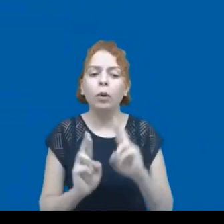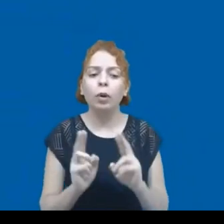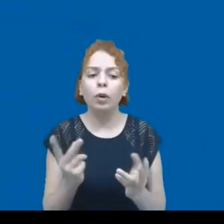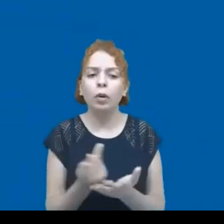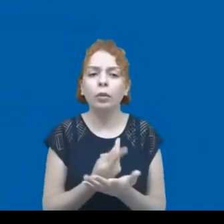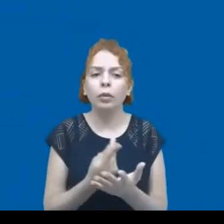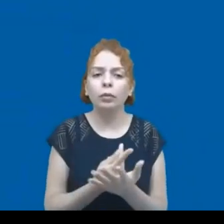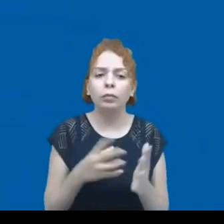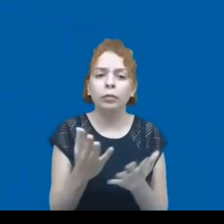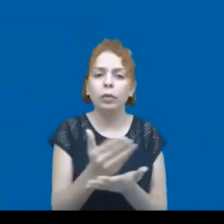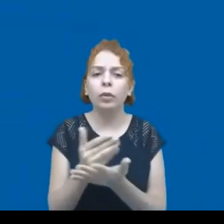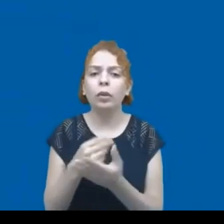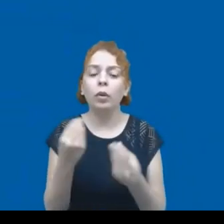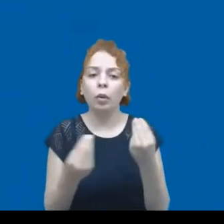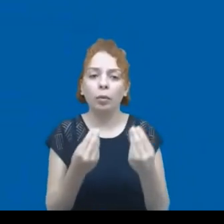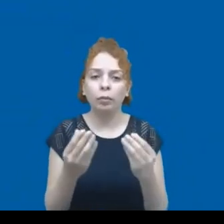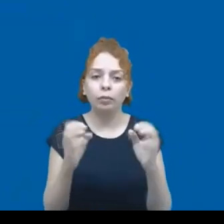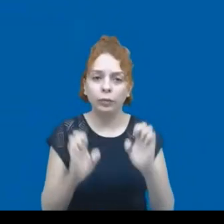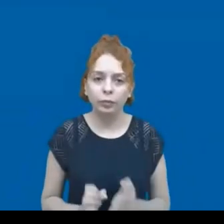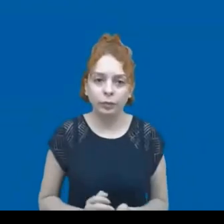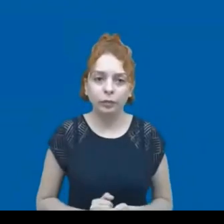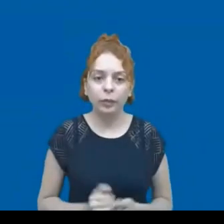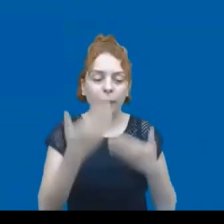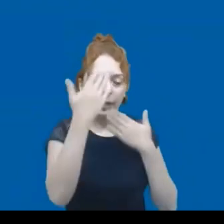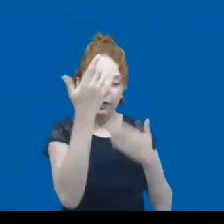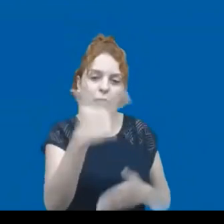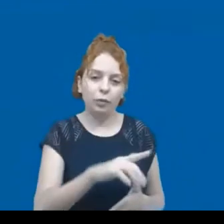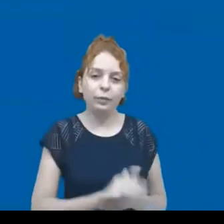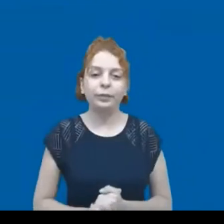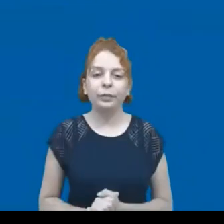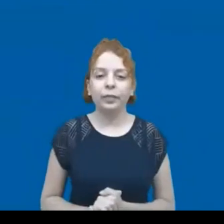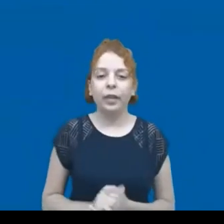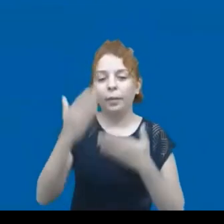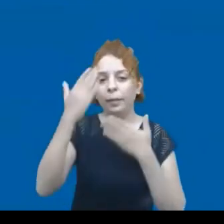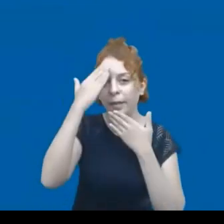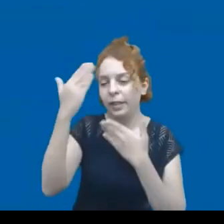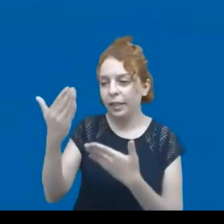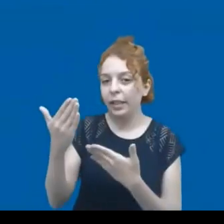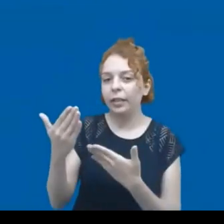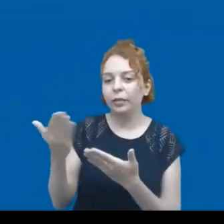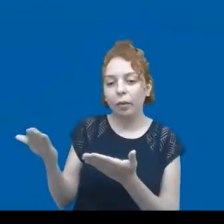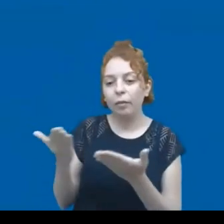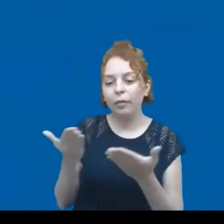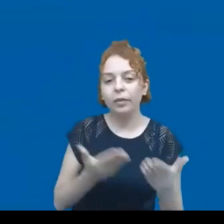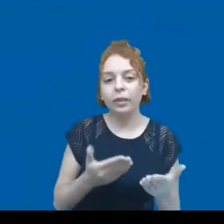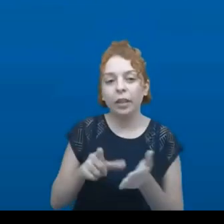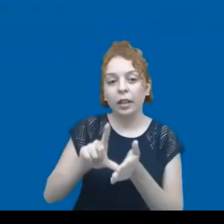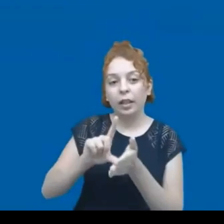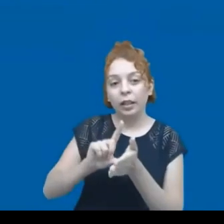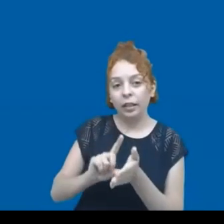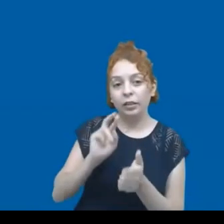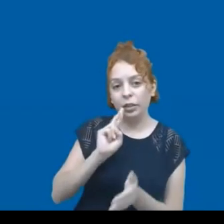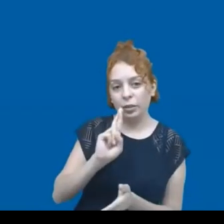de zália. Obrigada de novo, Fábio. Então, mais um sorriso. Obrigado, Isadora, pelo convite. Eu queria, antes de